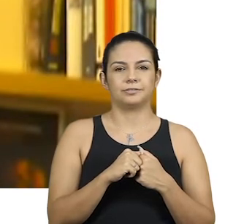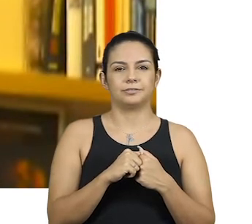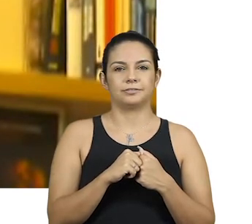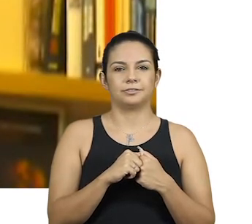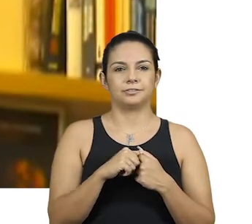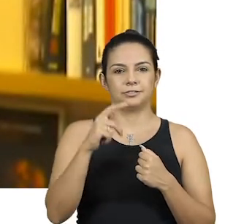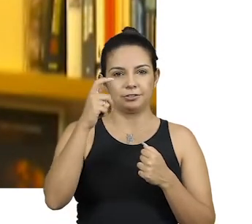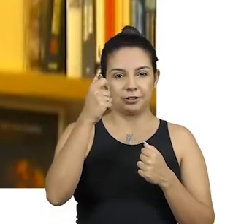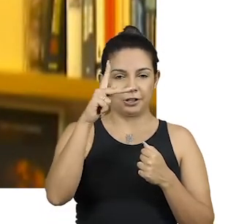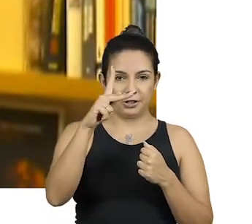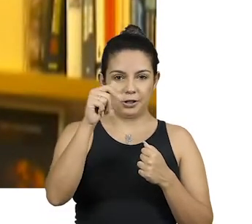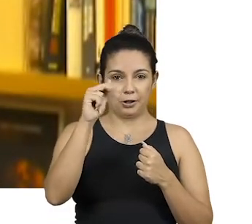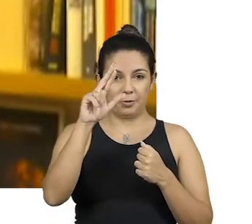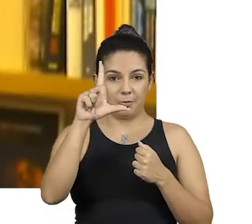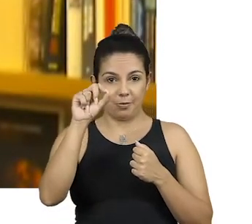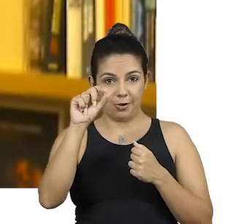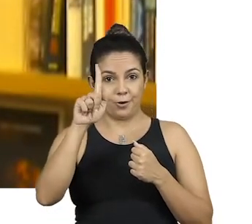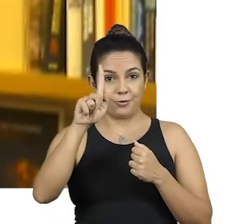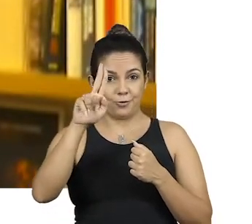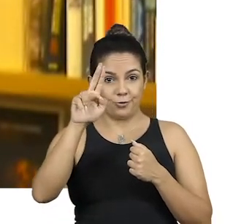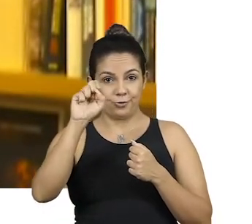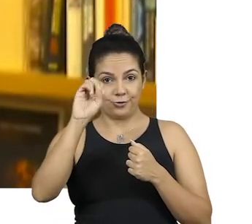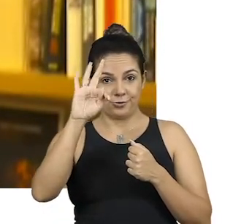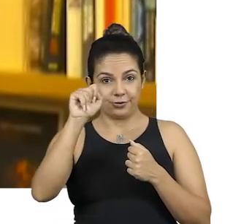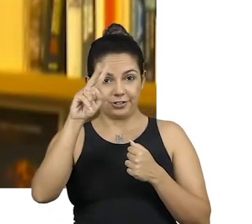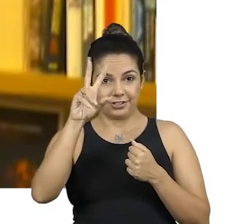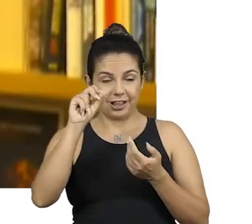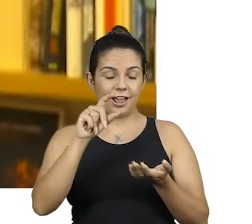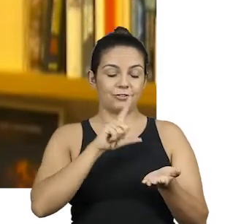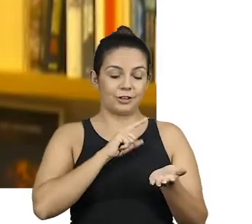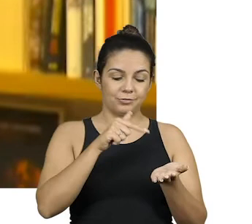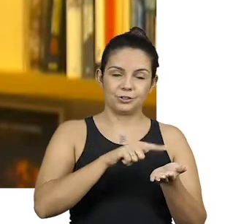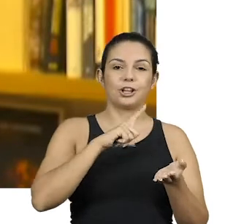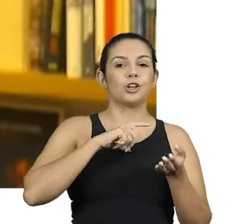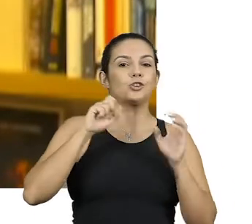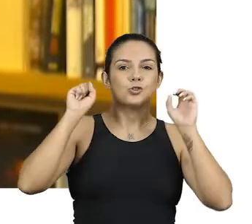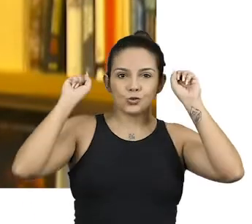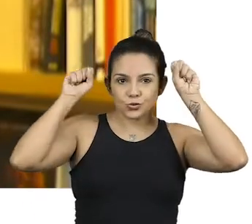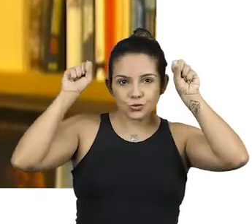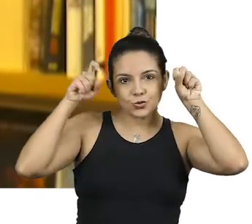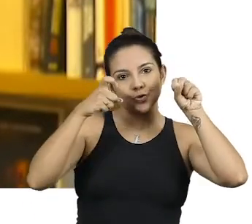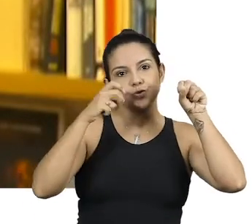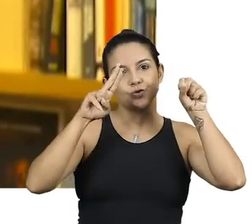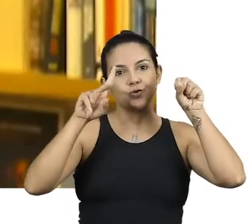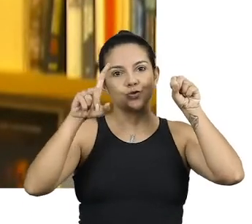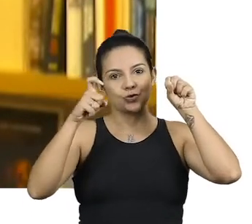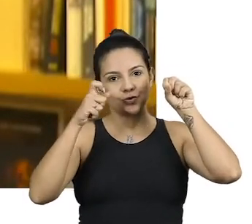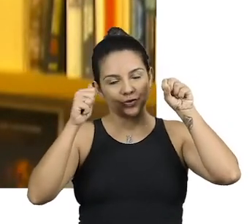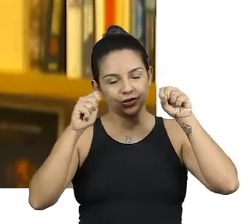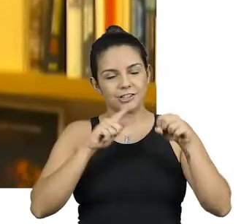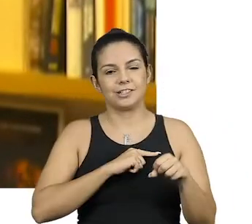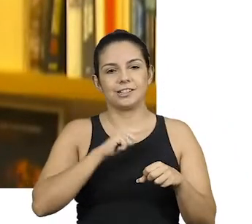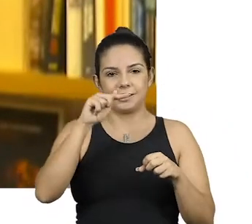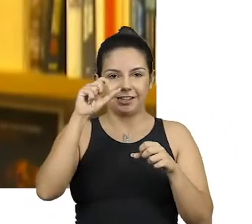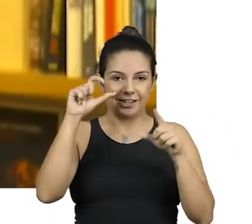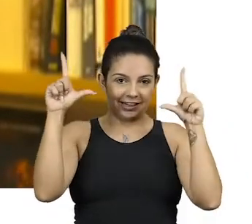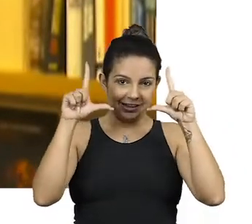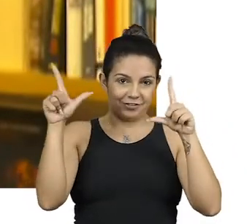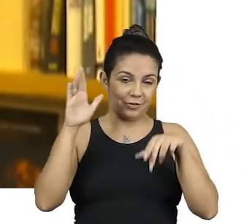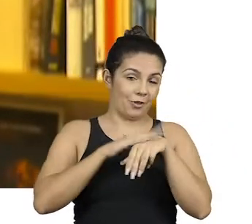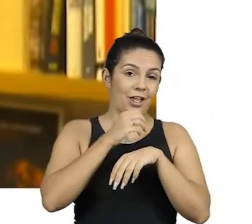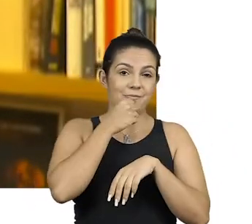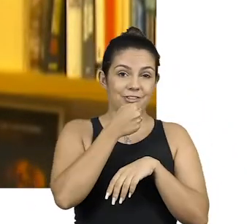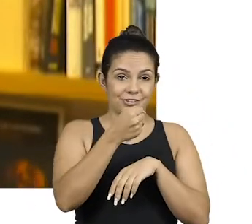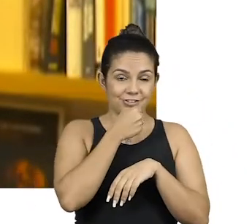Paulo Gustavo, é fenômeno do humor brasileiro, Xuxa, 70 anos de televisão, essa maior